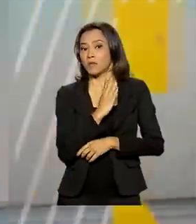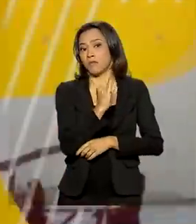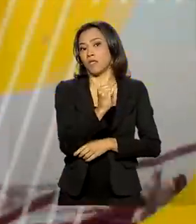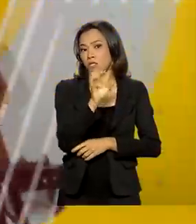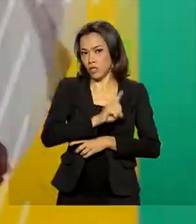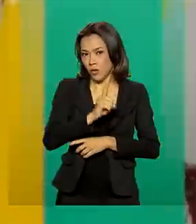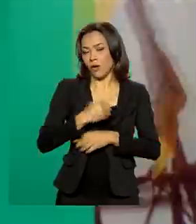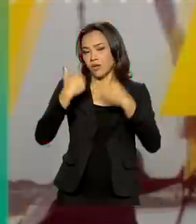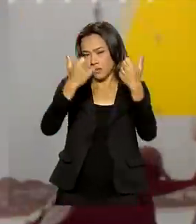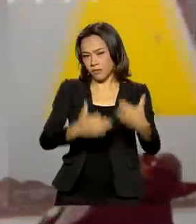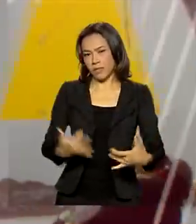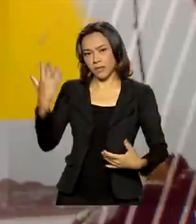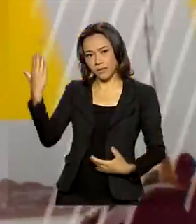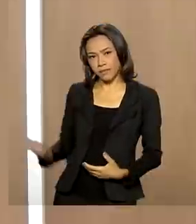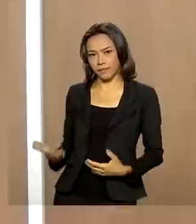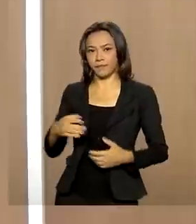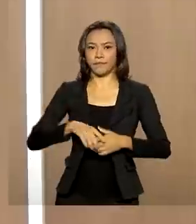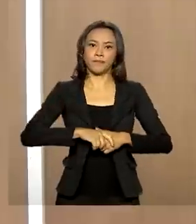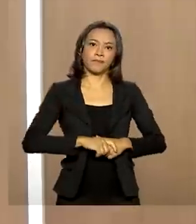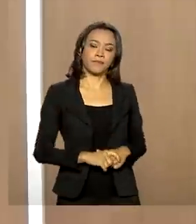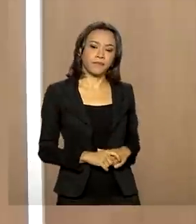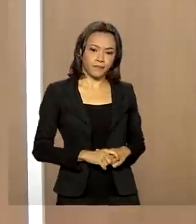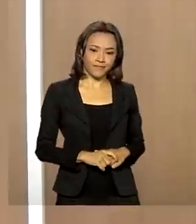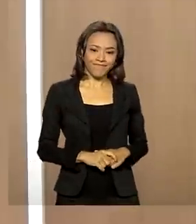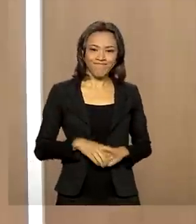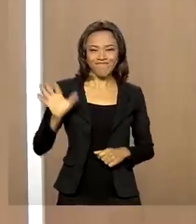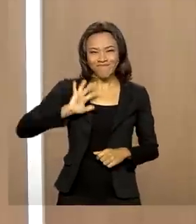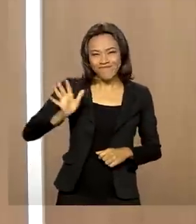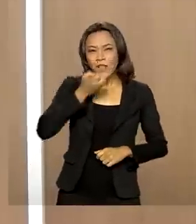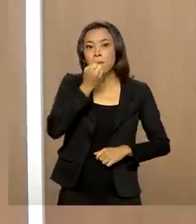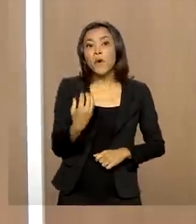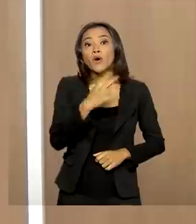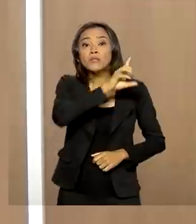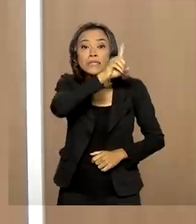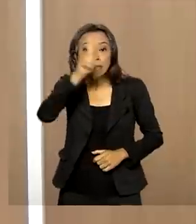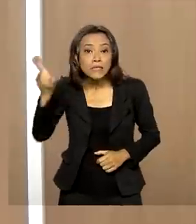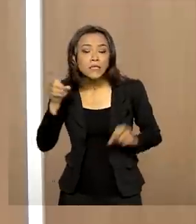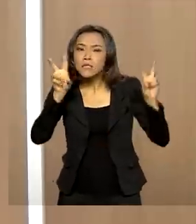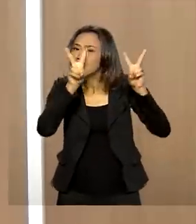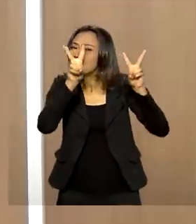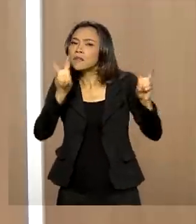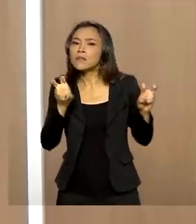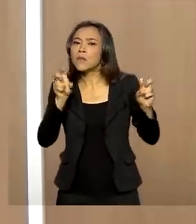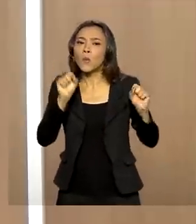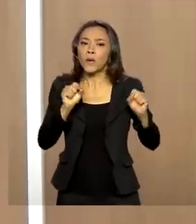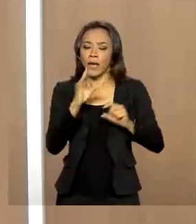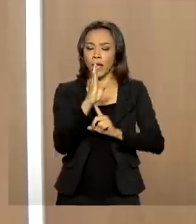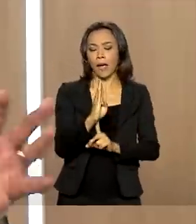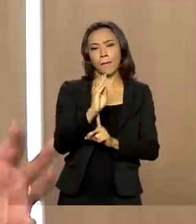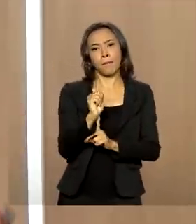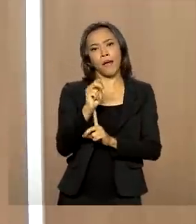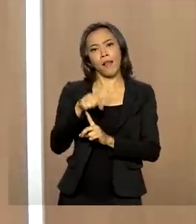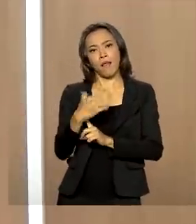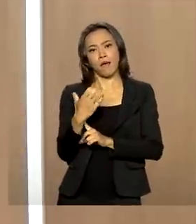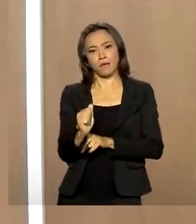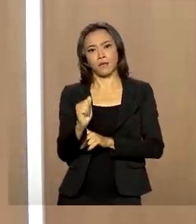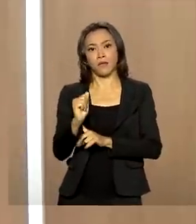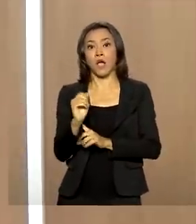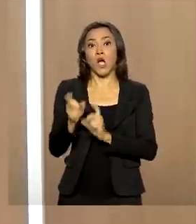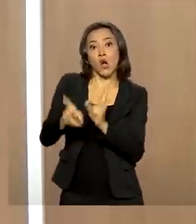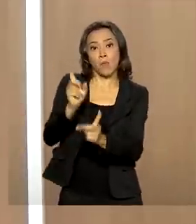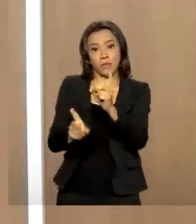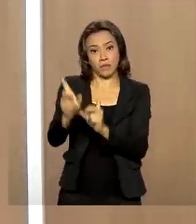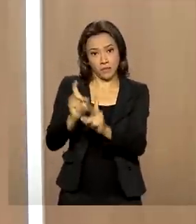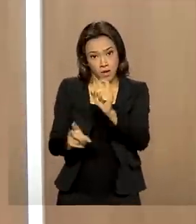comenta é Ricardo Caldas. Bom dia, bom dia a todos. O nosso tema de hoje é a balança comercial brasileira de outubro de